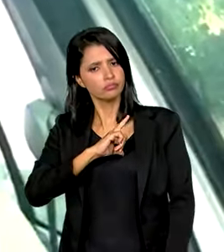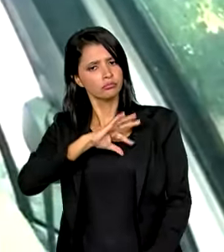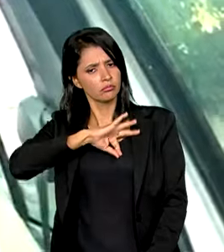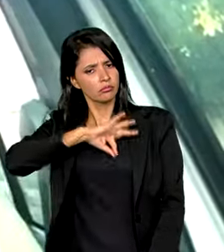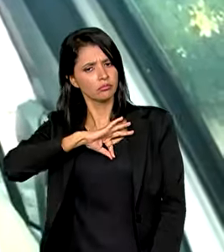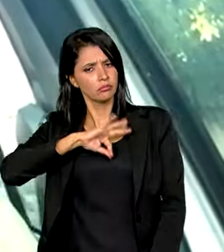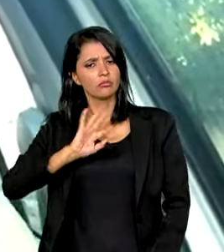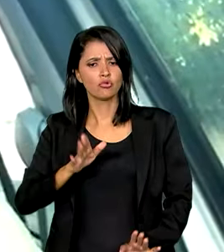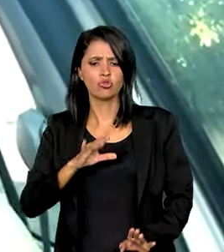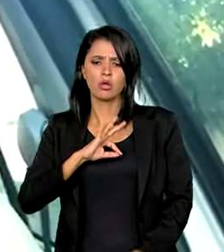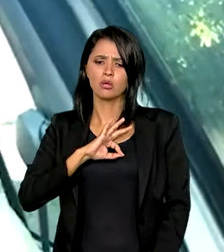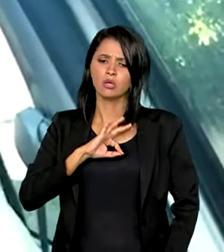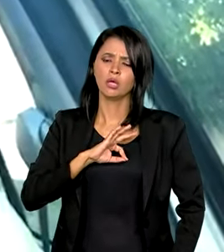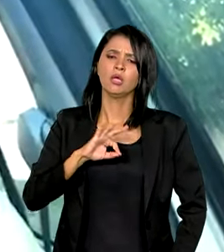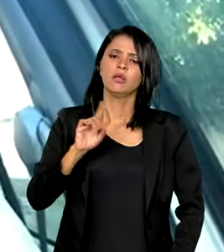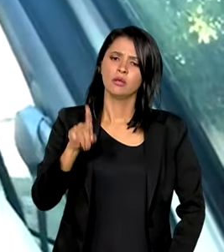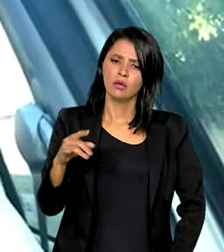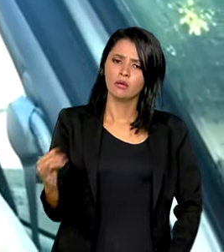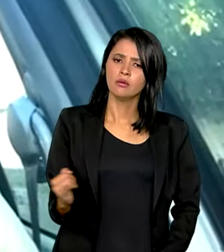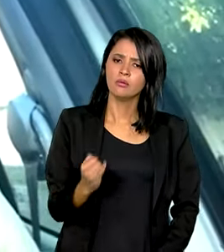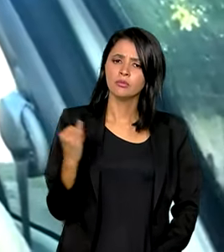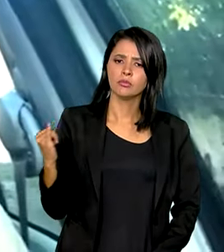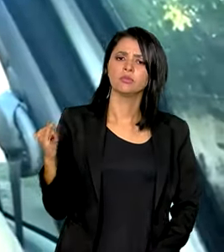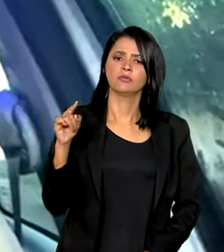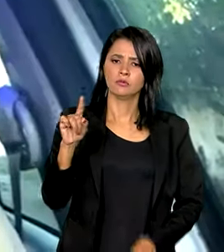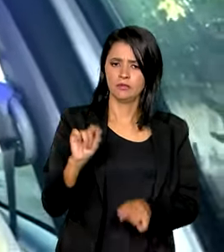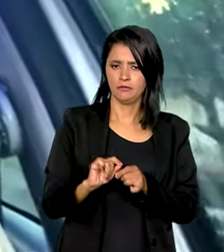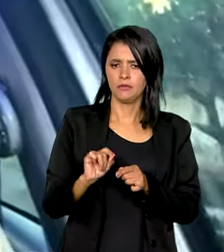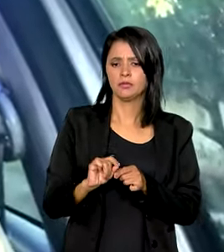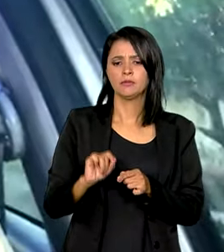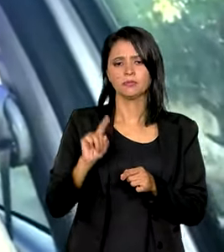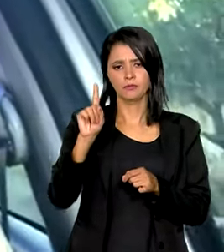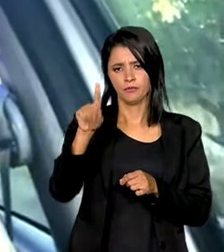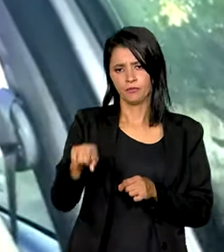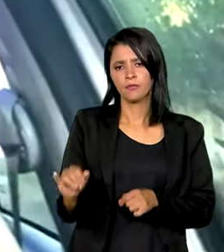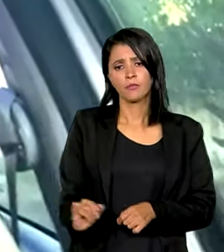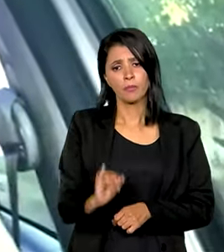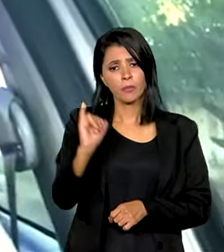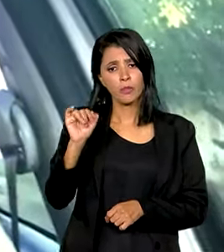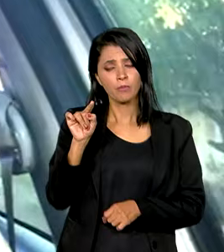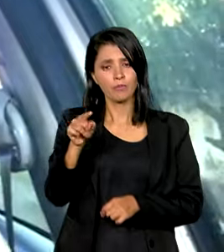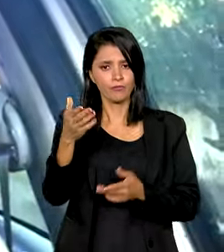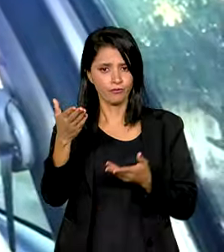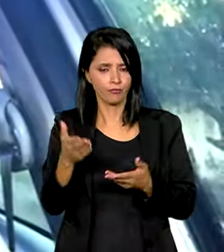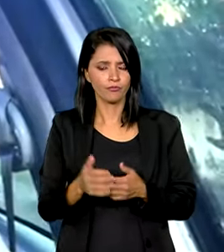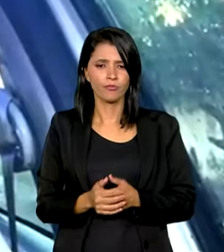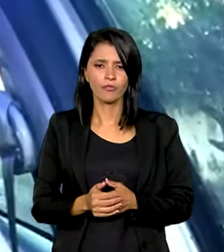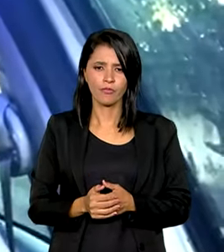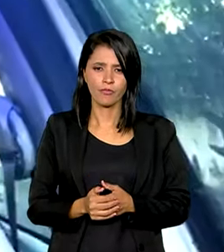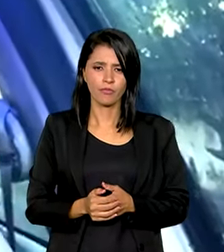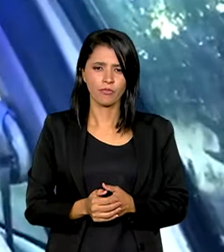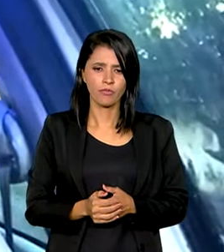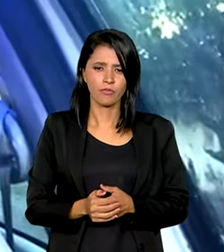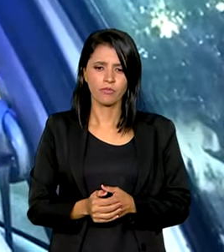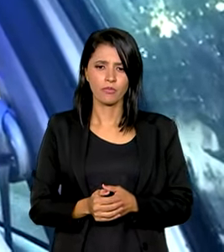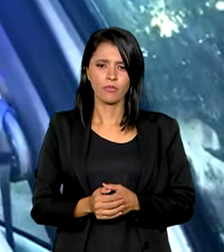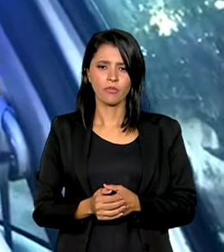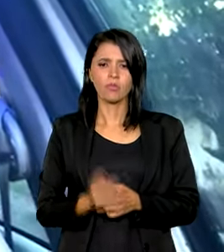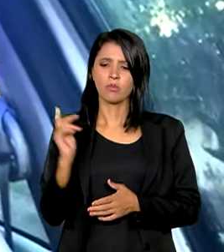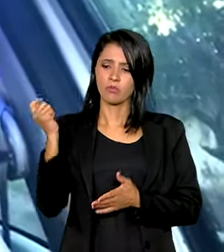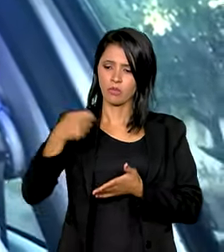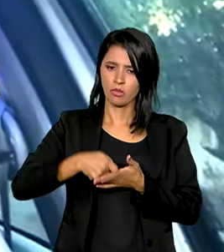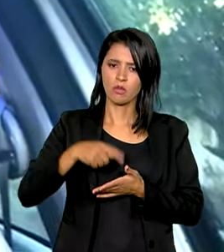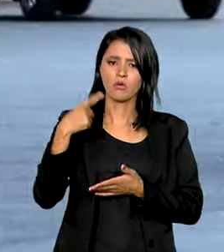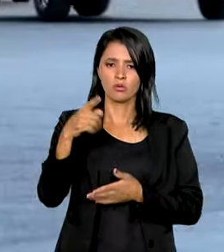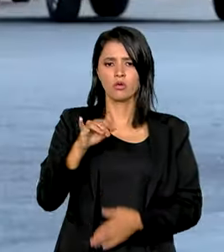renda. Então, é muito importante você fazer isso. Muito importante você pagar